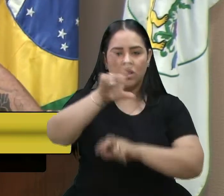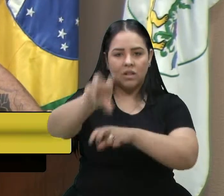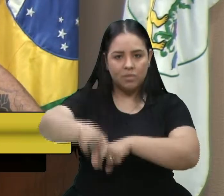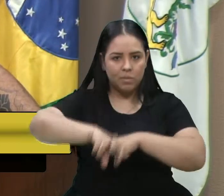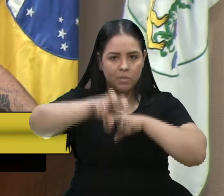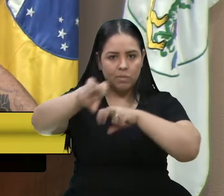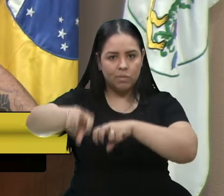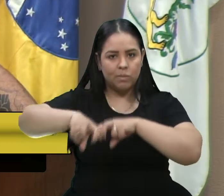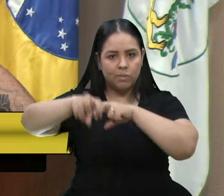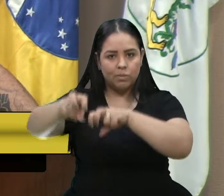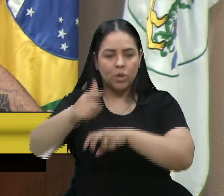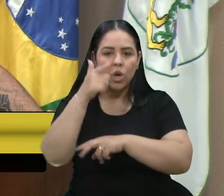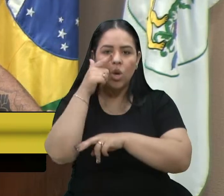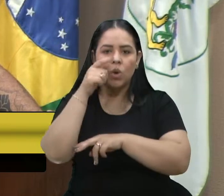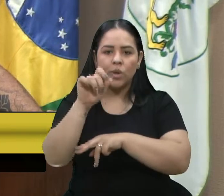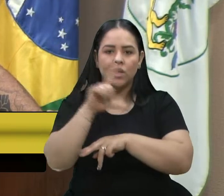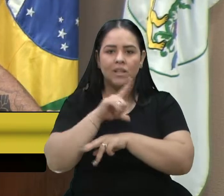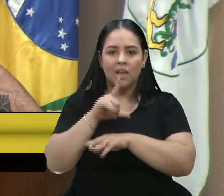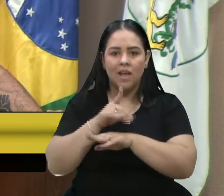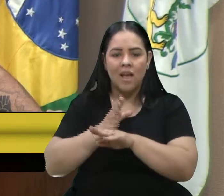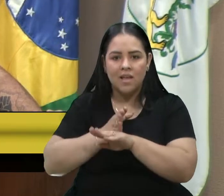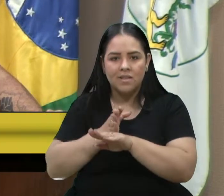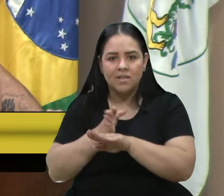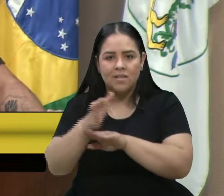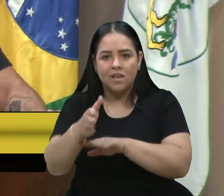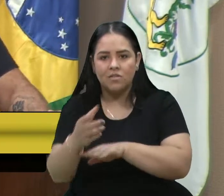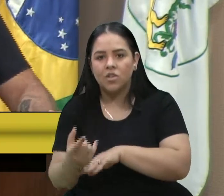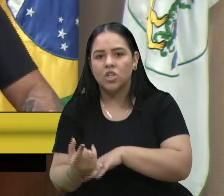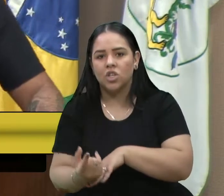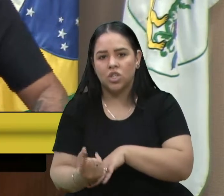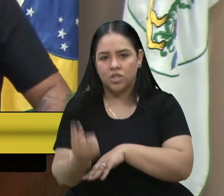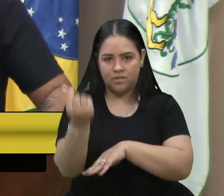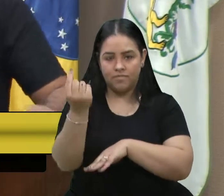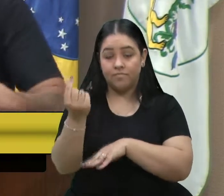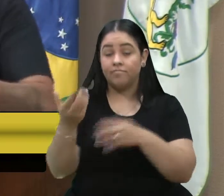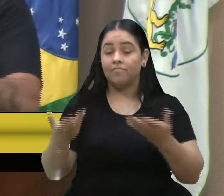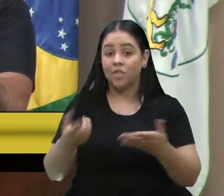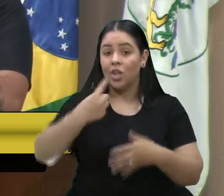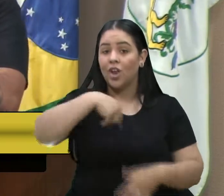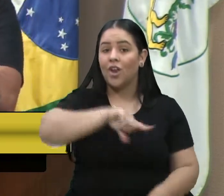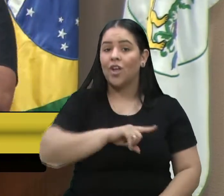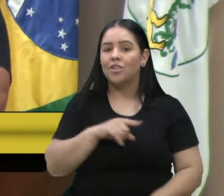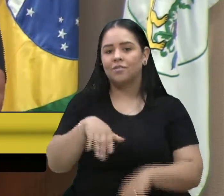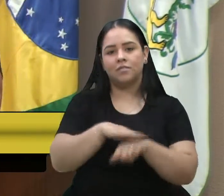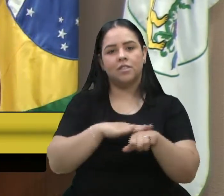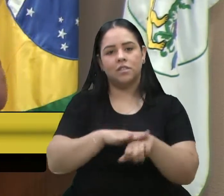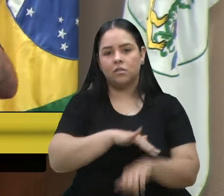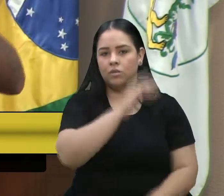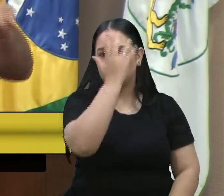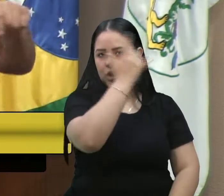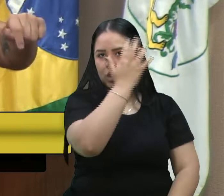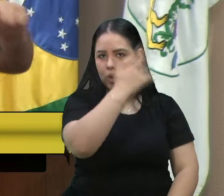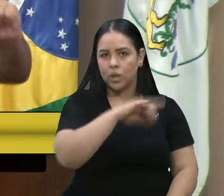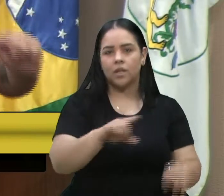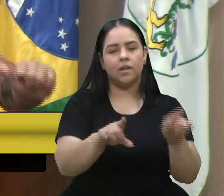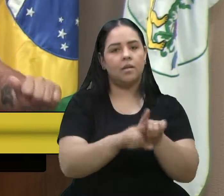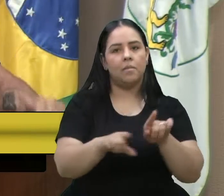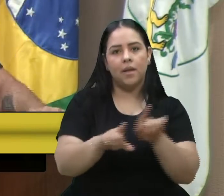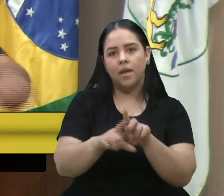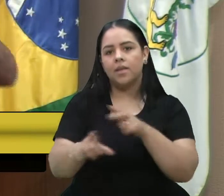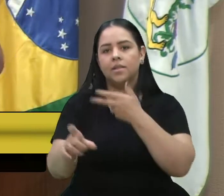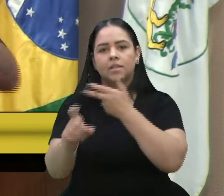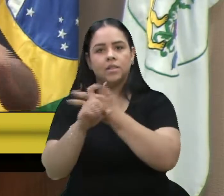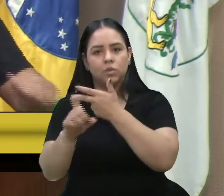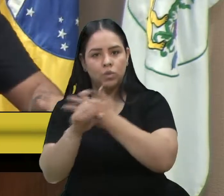acesso a esse fundo. Já conversamos com o prefeito Adiló, com o Executivo